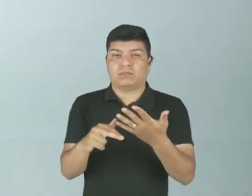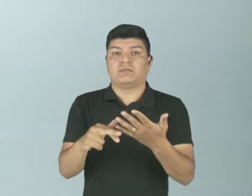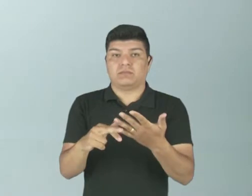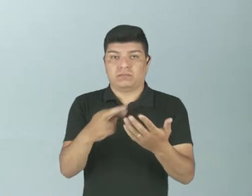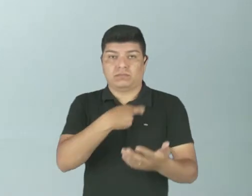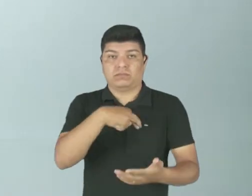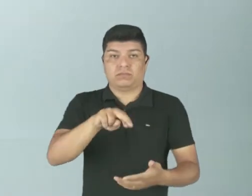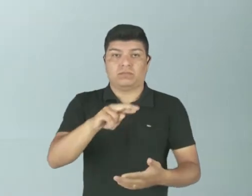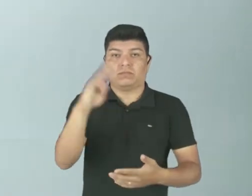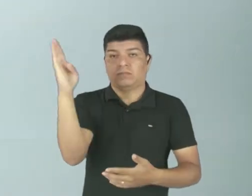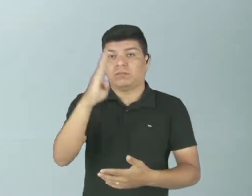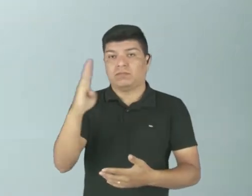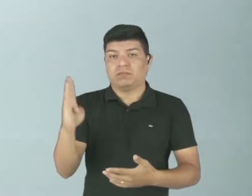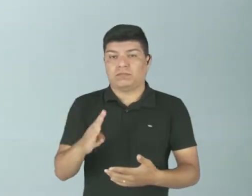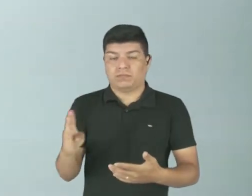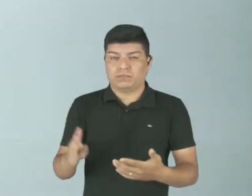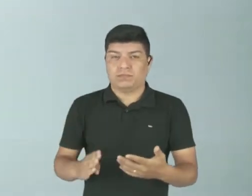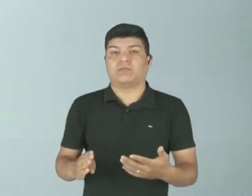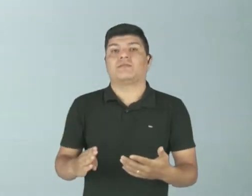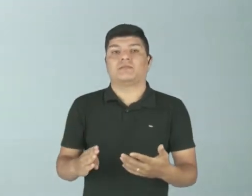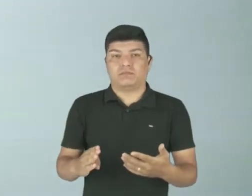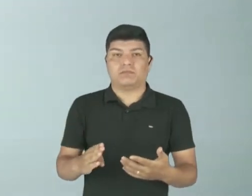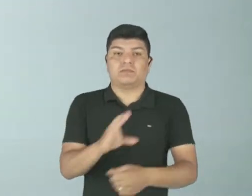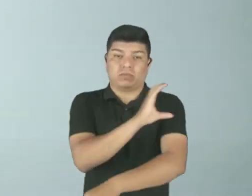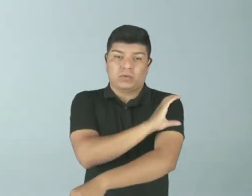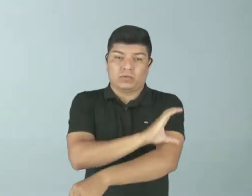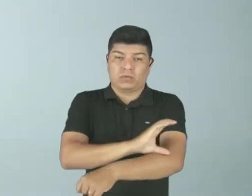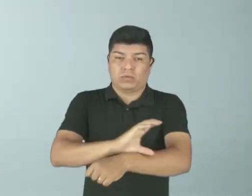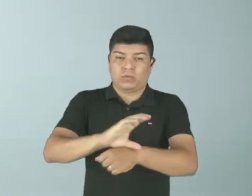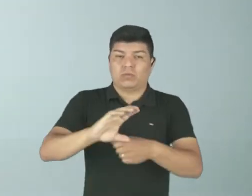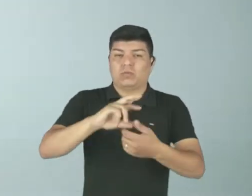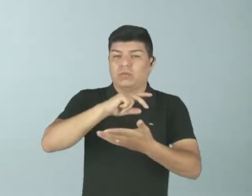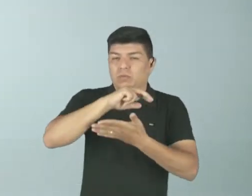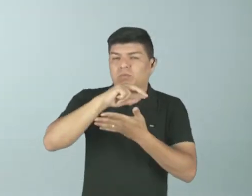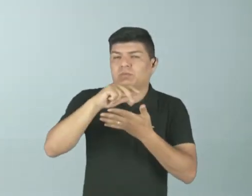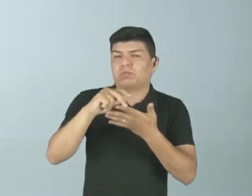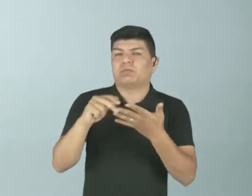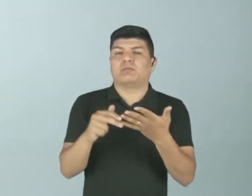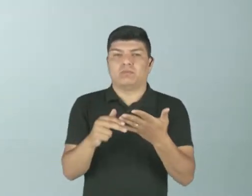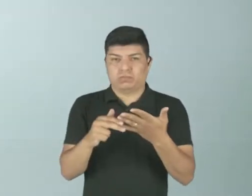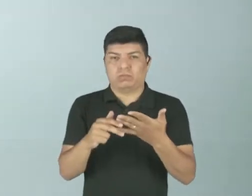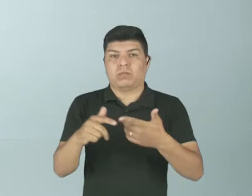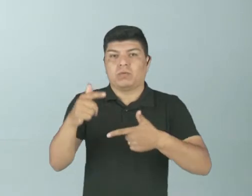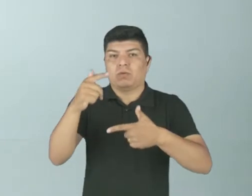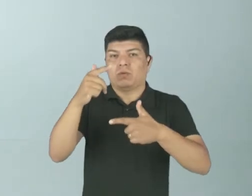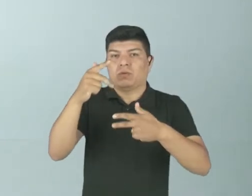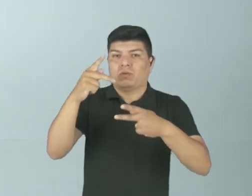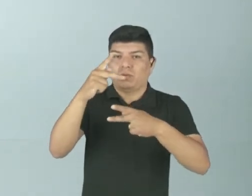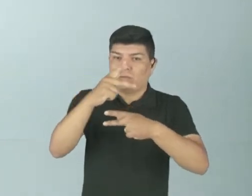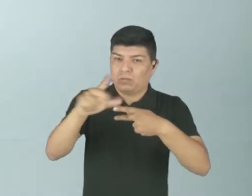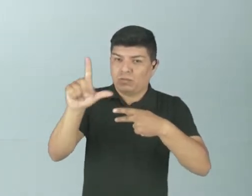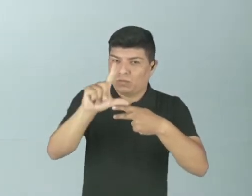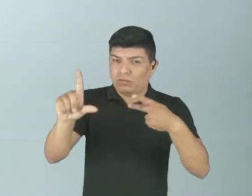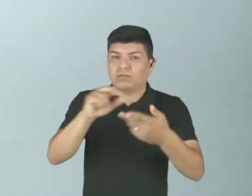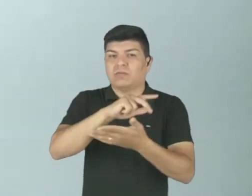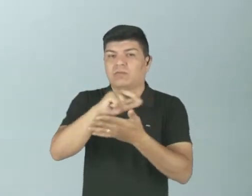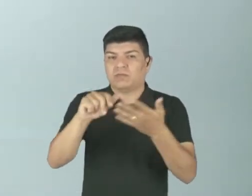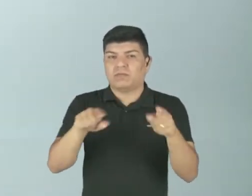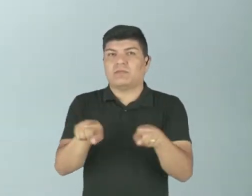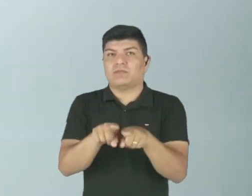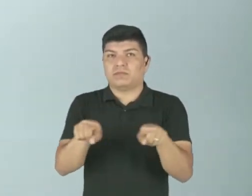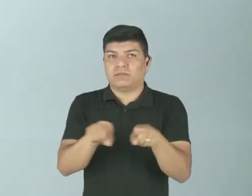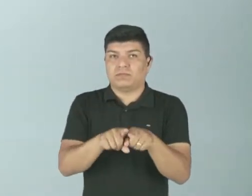no Brasil. O país é multicultural, é uma cultura plural, uma cultura diversa,